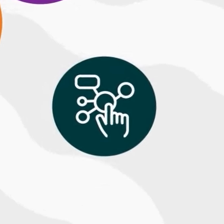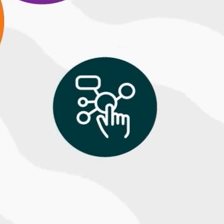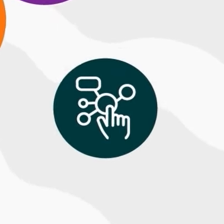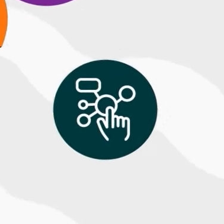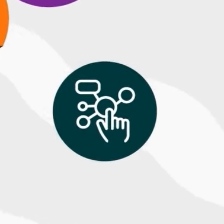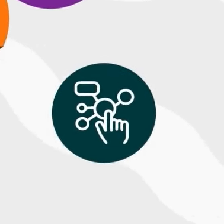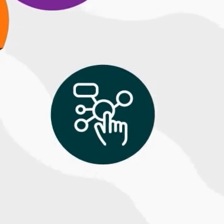Tchau.